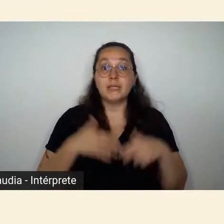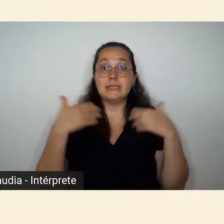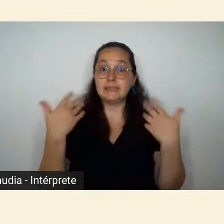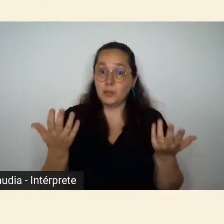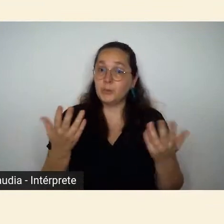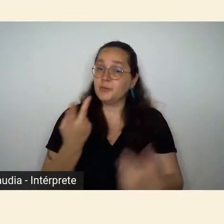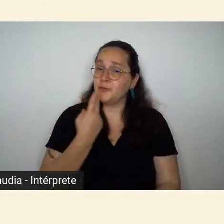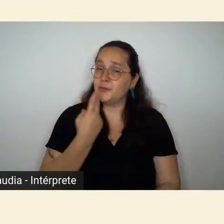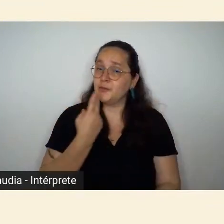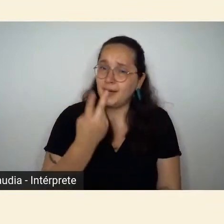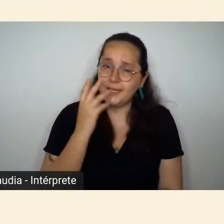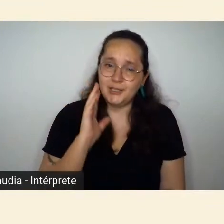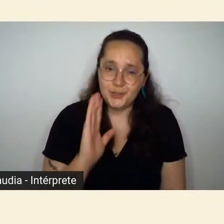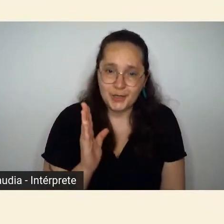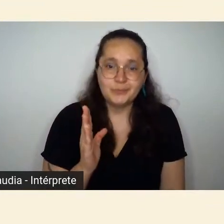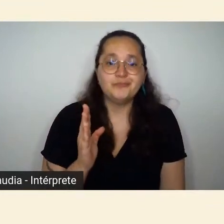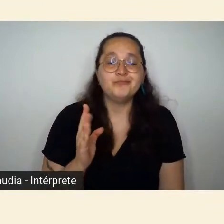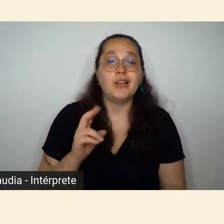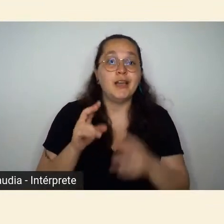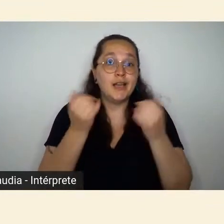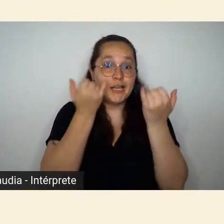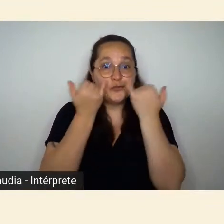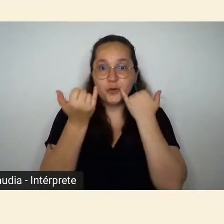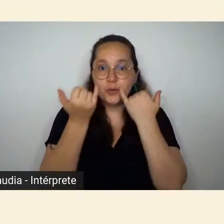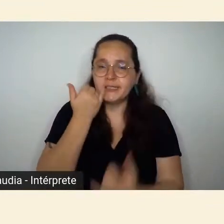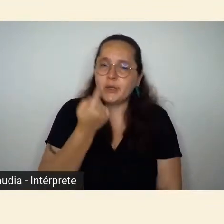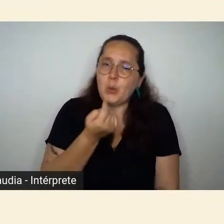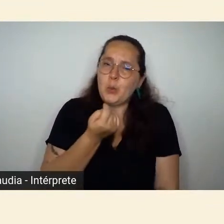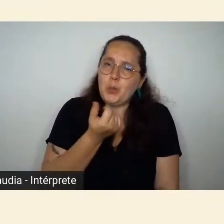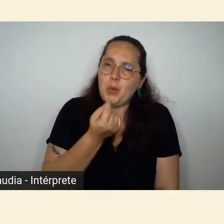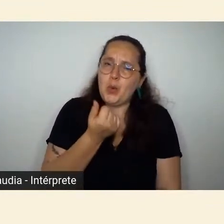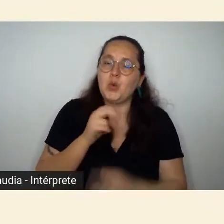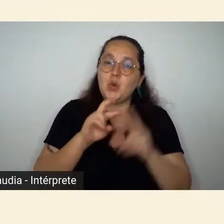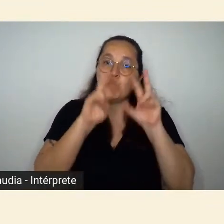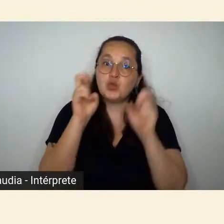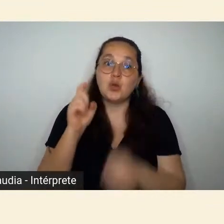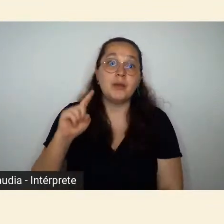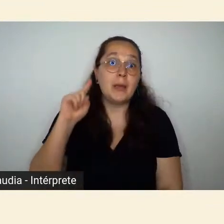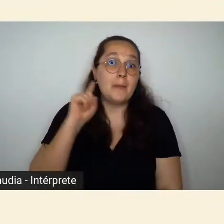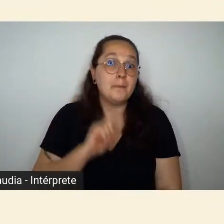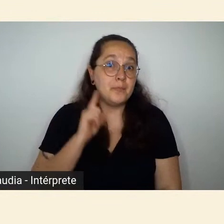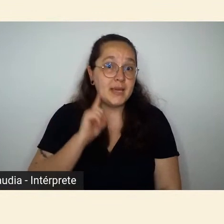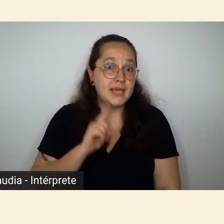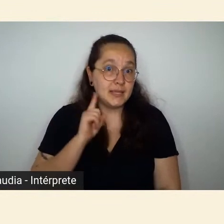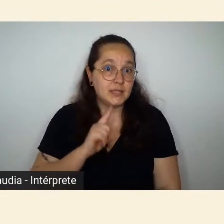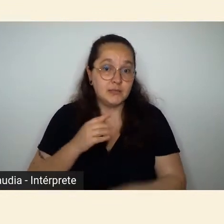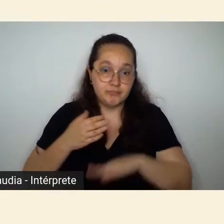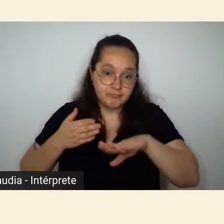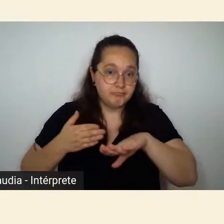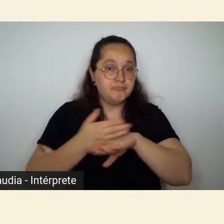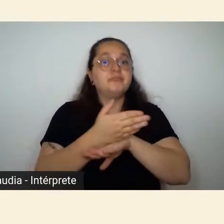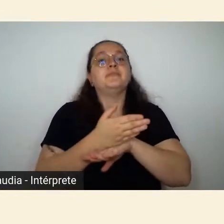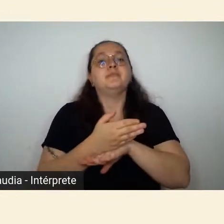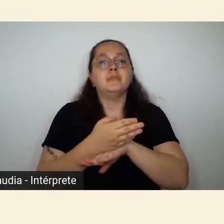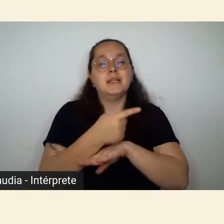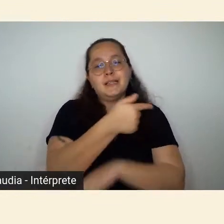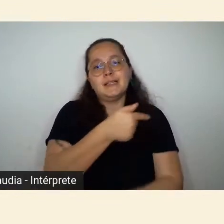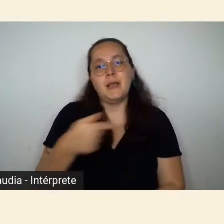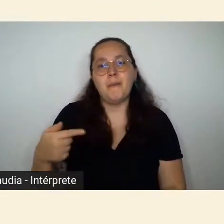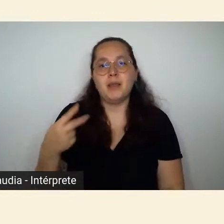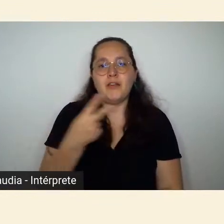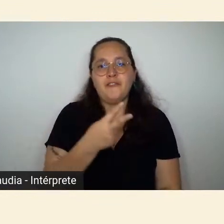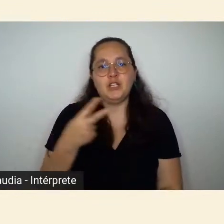acerca da presença de Minas Gerais nos palcos da Semana de Arte Moderna. Essa